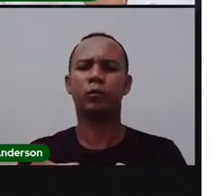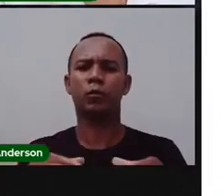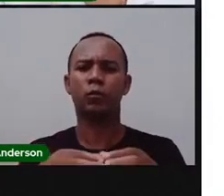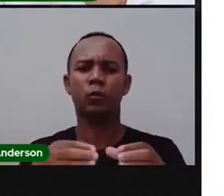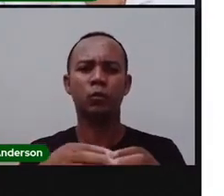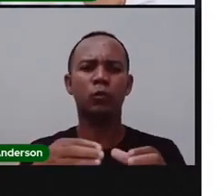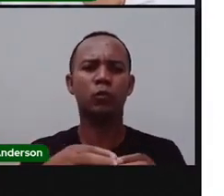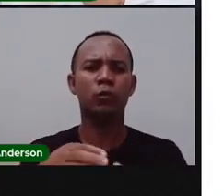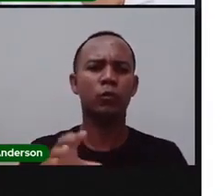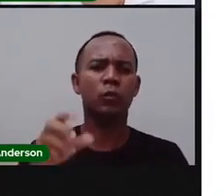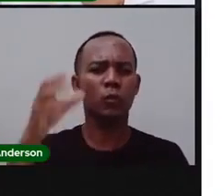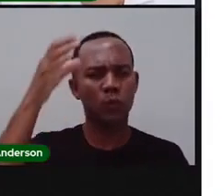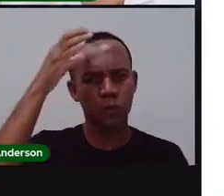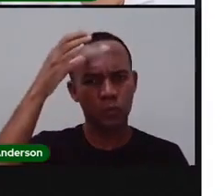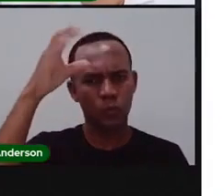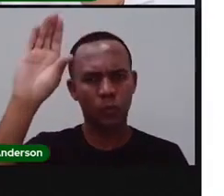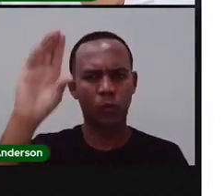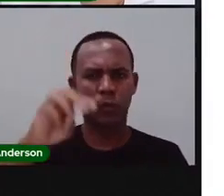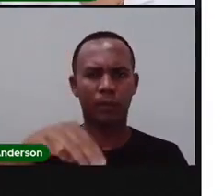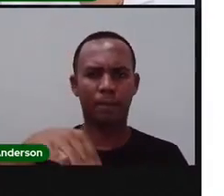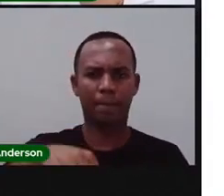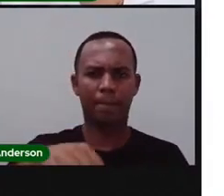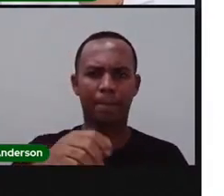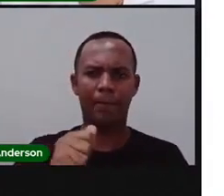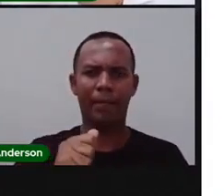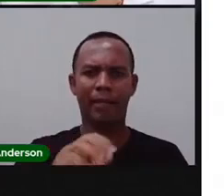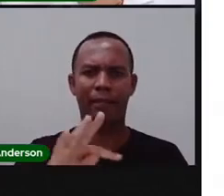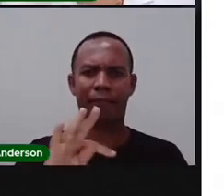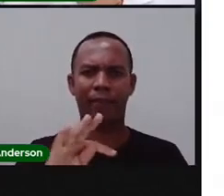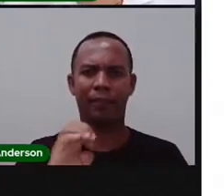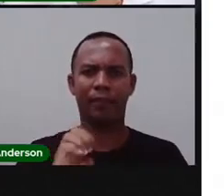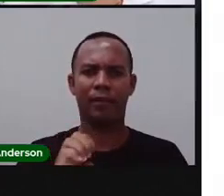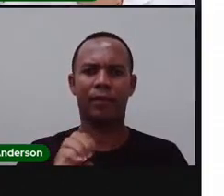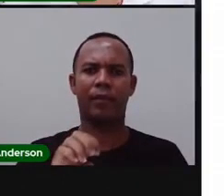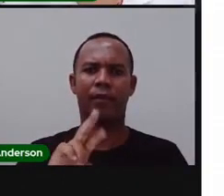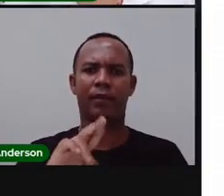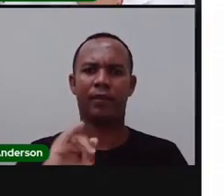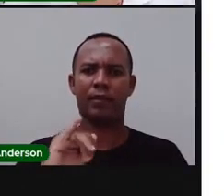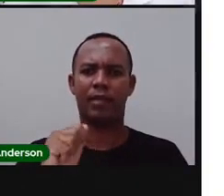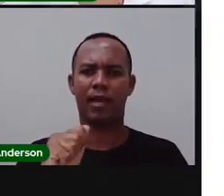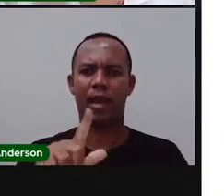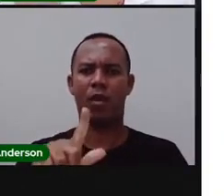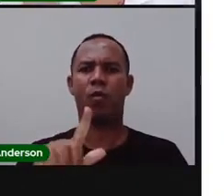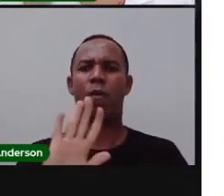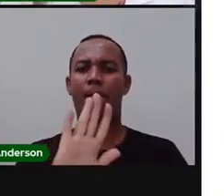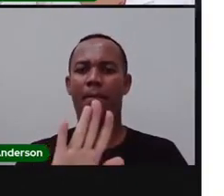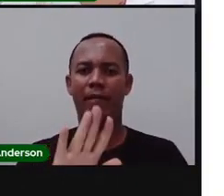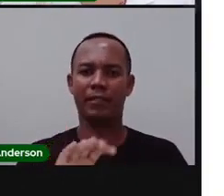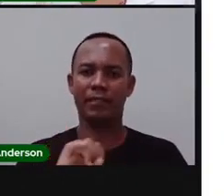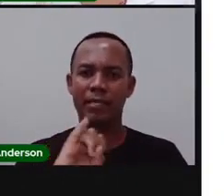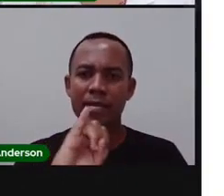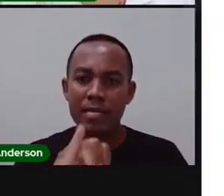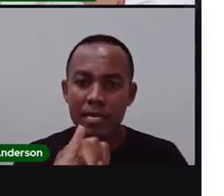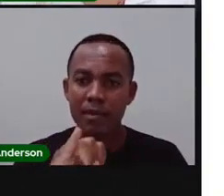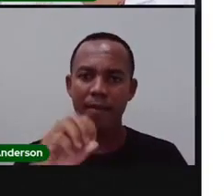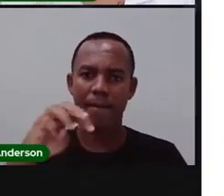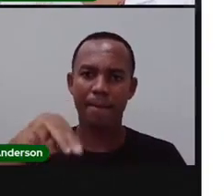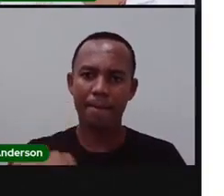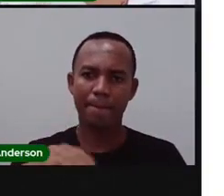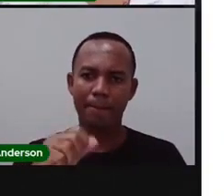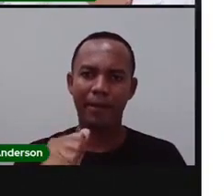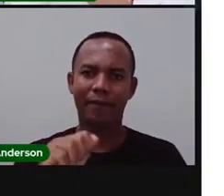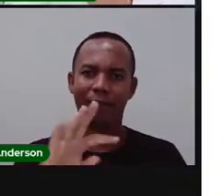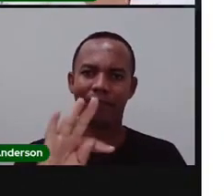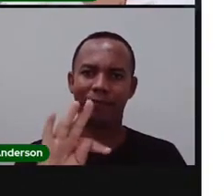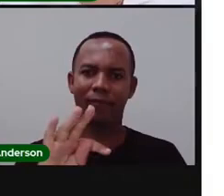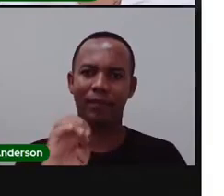Já a cultura imaterial é relacionada a alimentos abstratos, né? Com